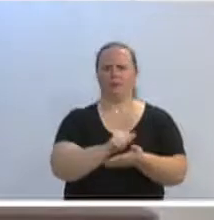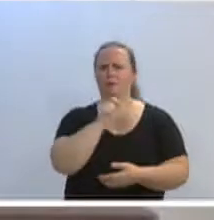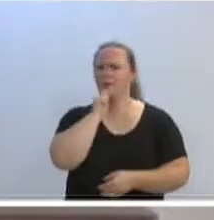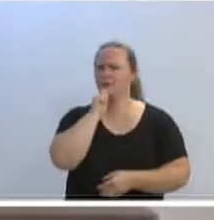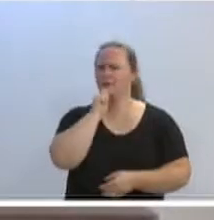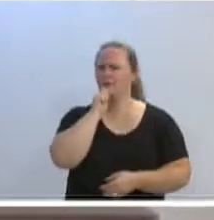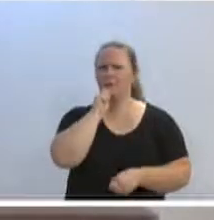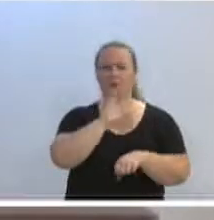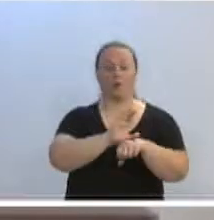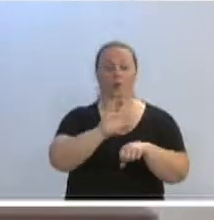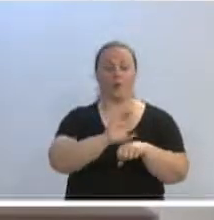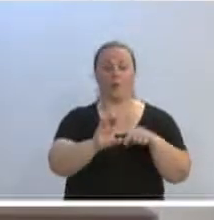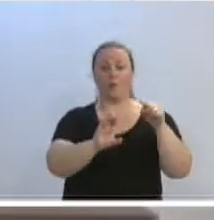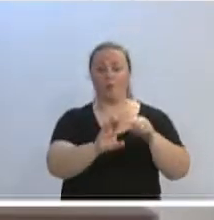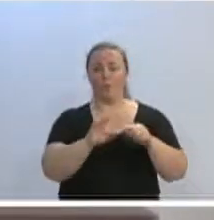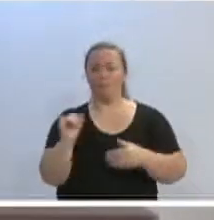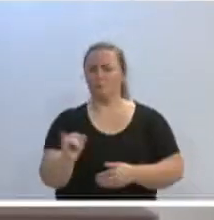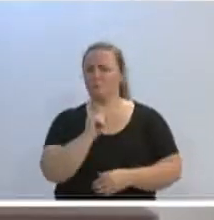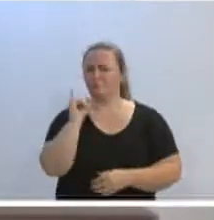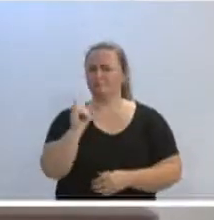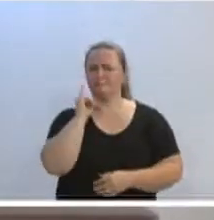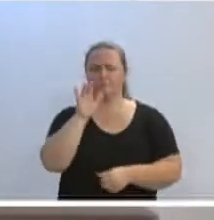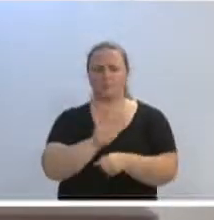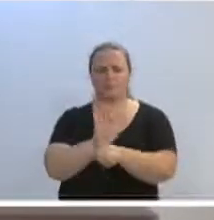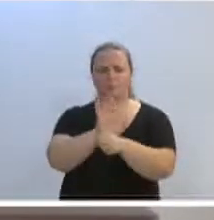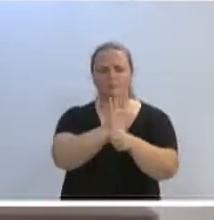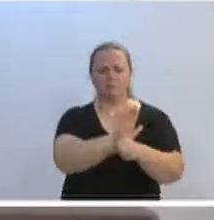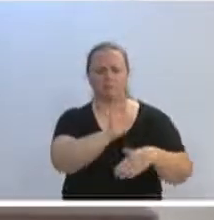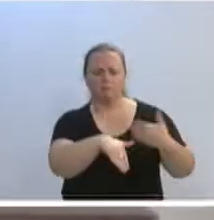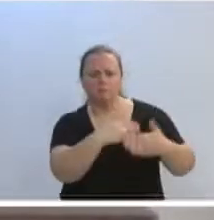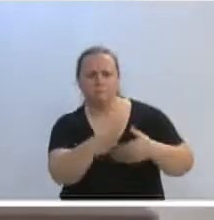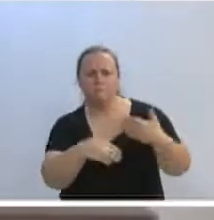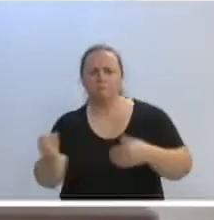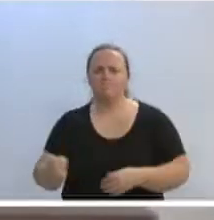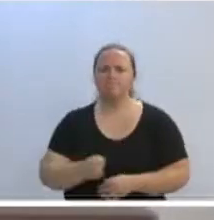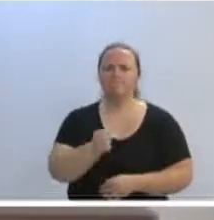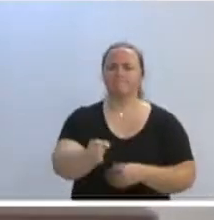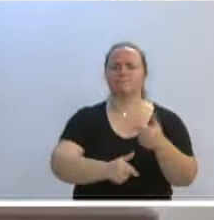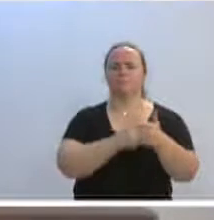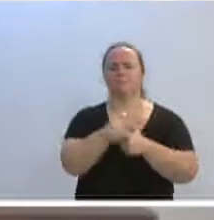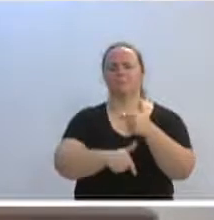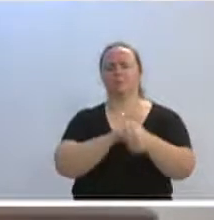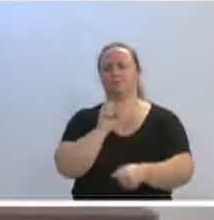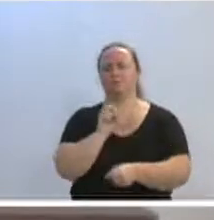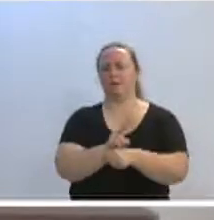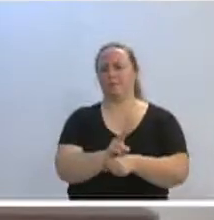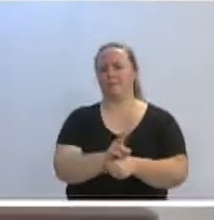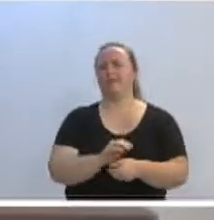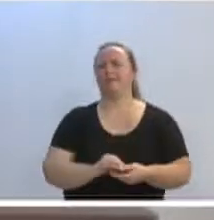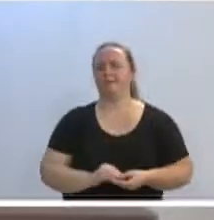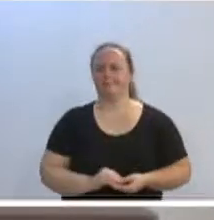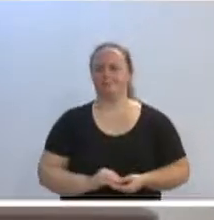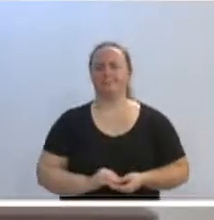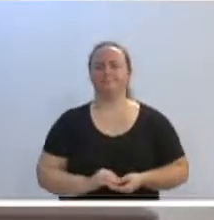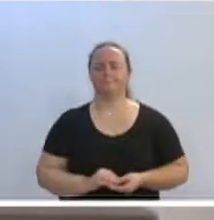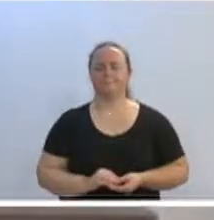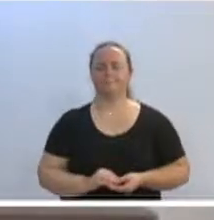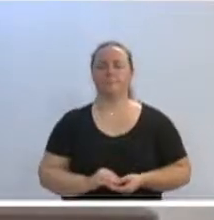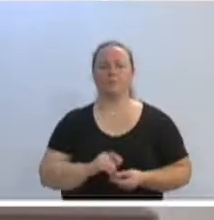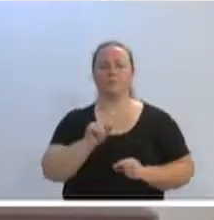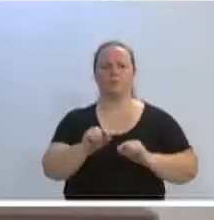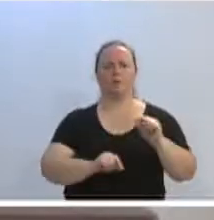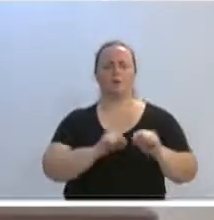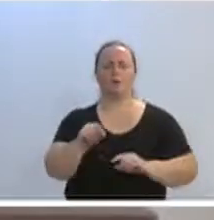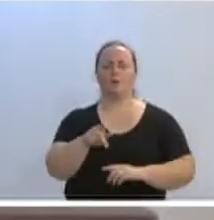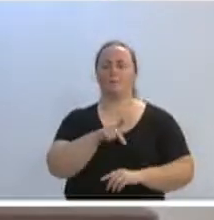cursos, cursos estes que são fundamentais para a formação, para a inserção no mercado do trabalho, fato que está pegando professores de surpresa